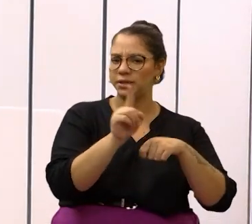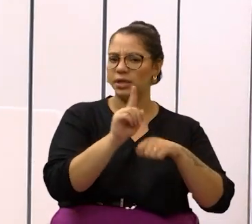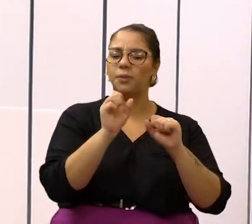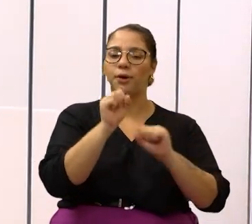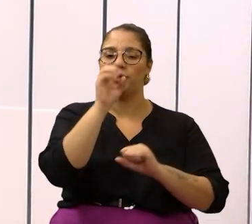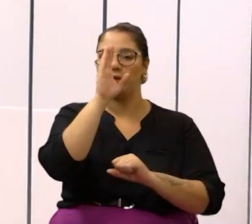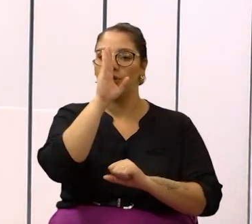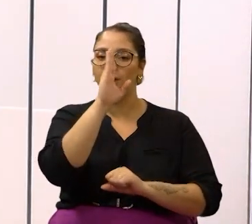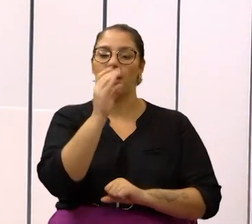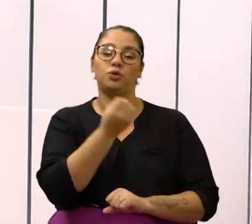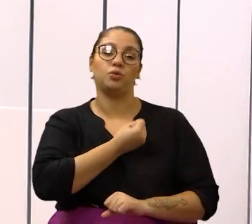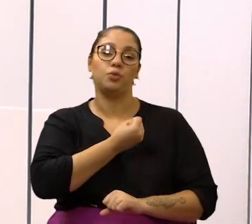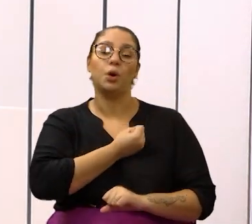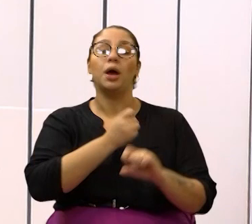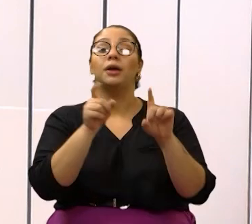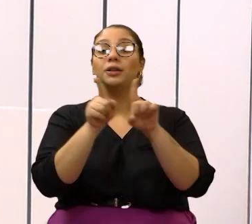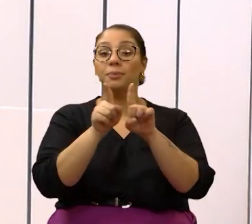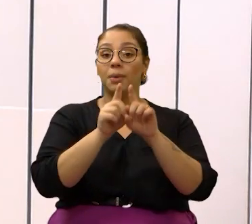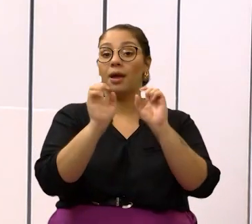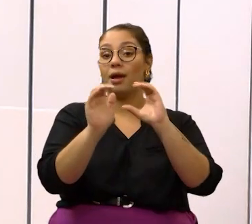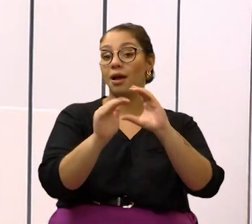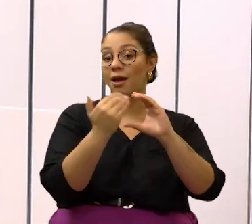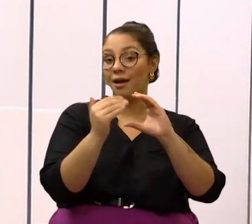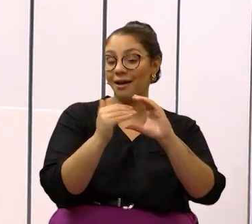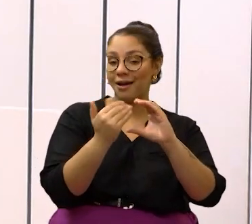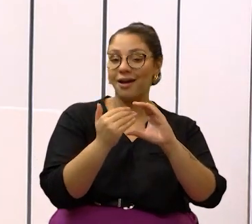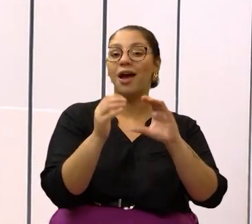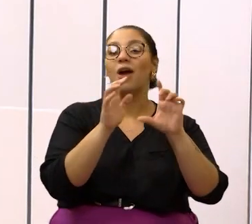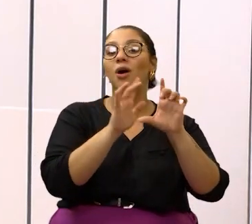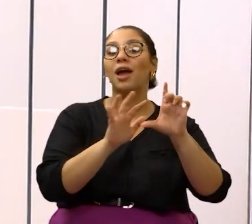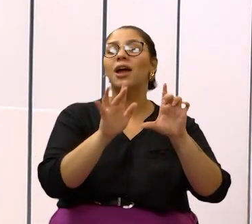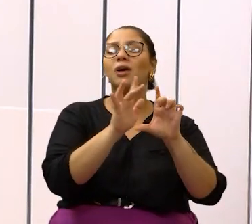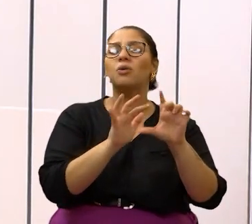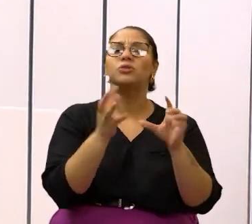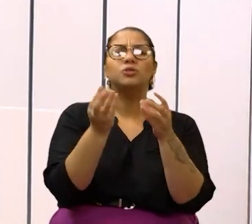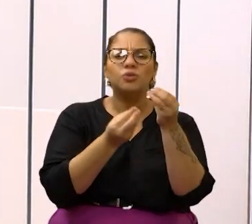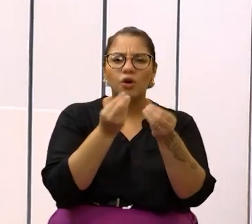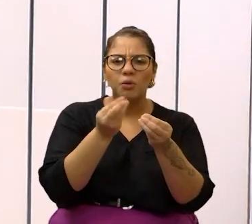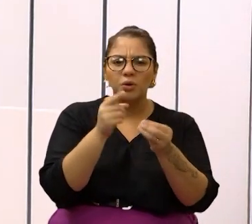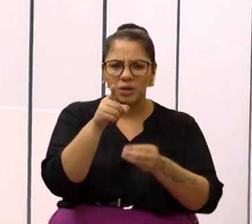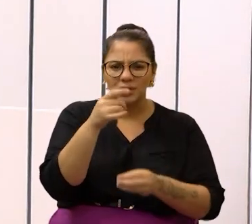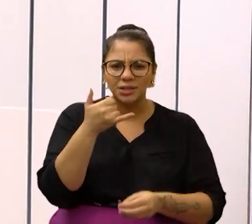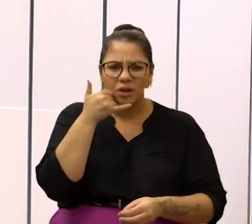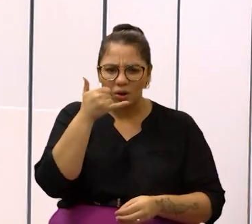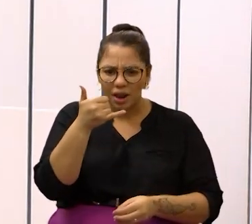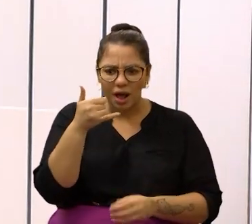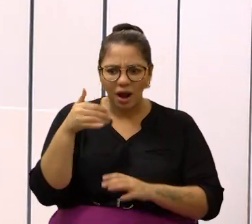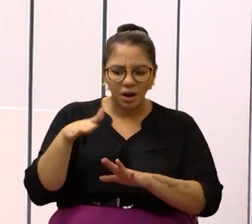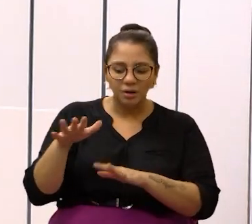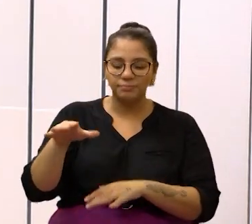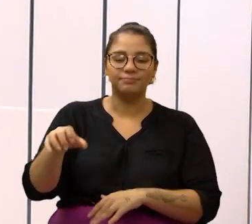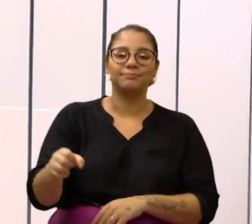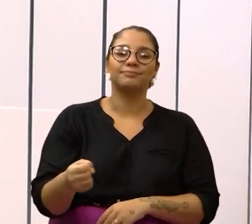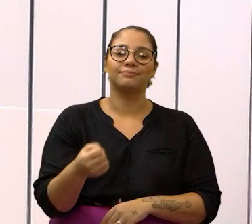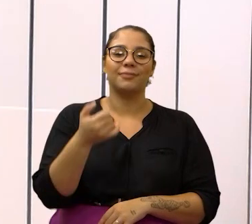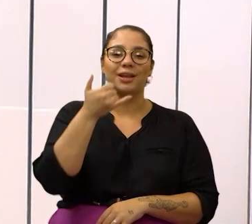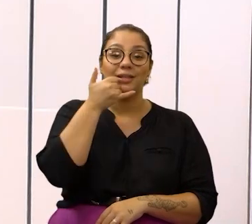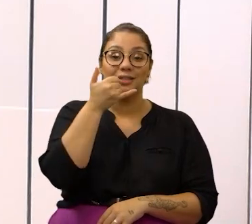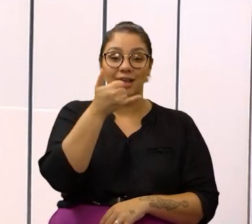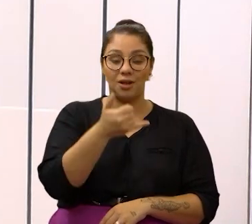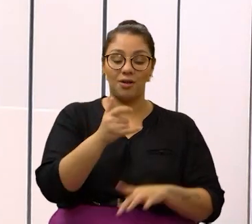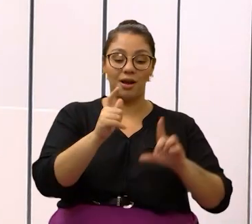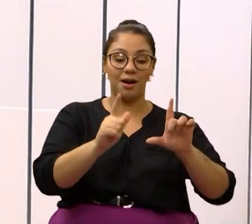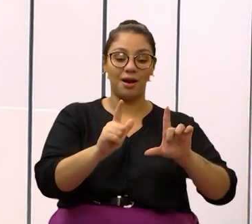você tem a opção de enviar uma mensagem através do nosso QR Code. Como é que ele funciona? Está com o seu celular aí perto? Pegue o